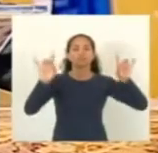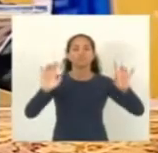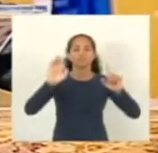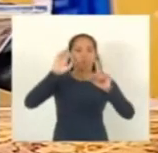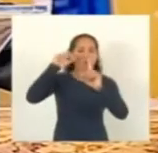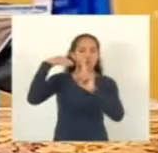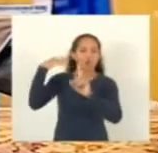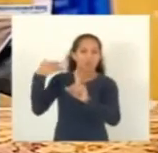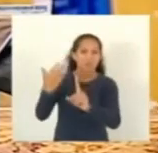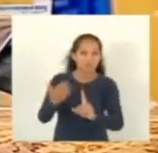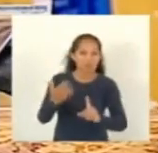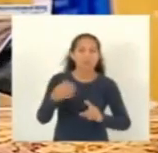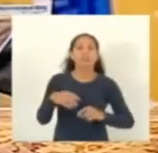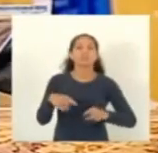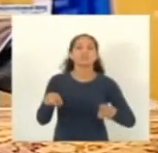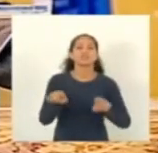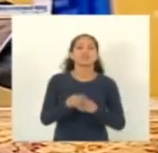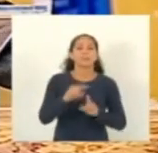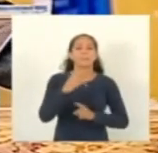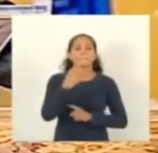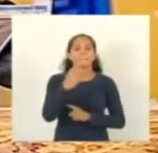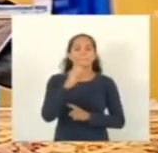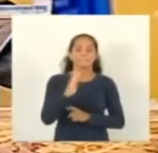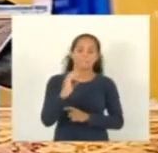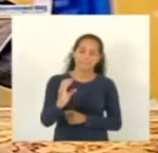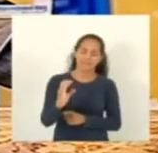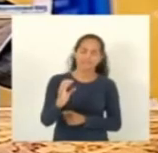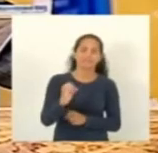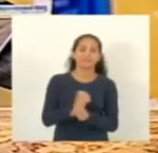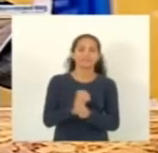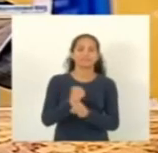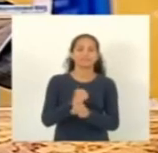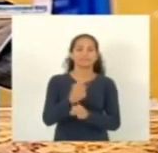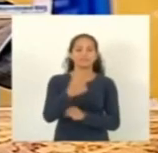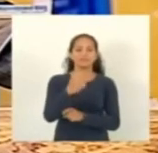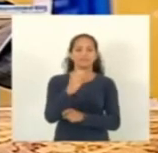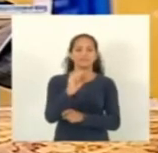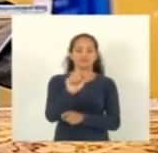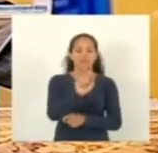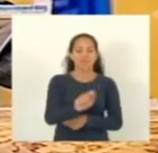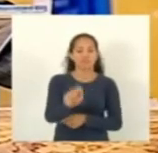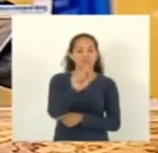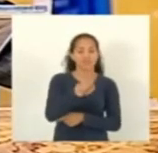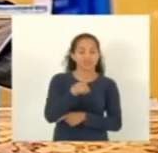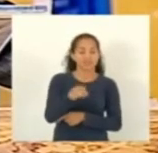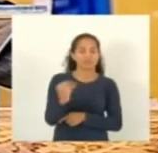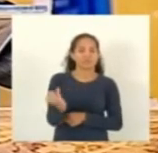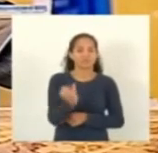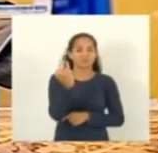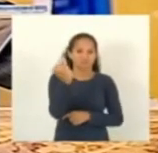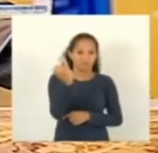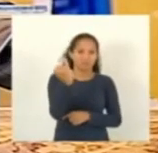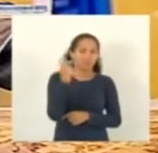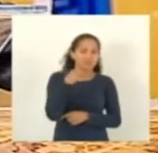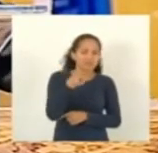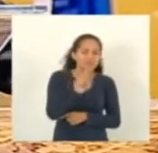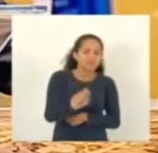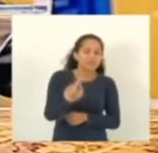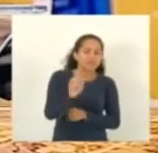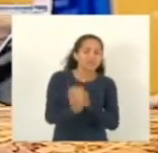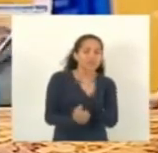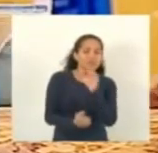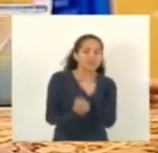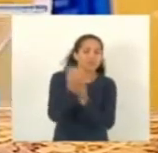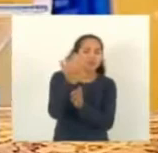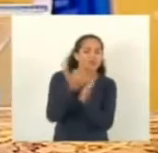à Afec, 70 anos da Afec. Essa associação é importante, a associação que fundou,